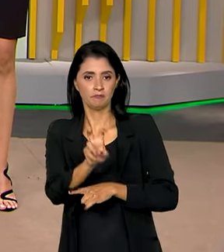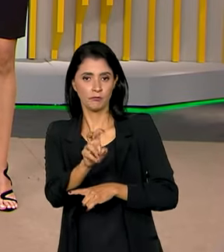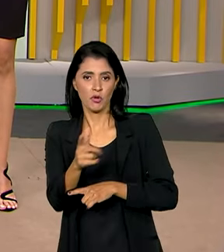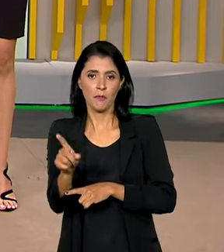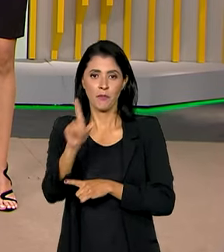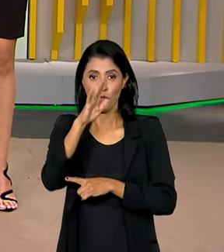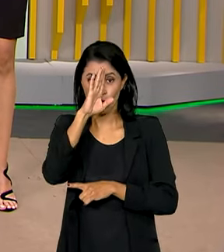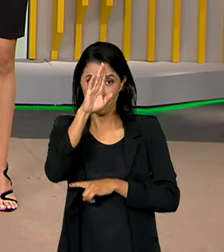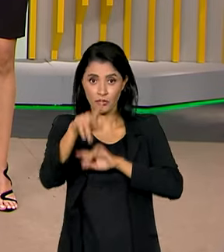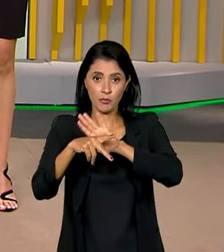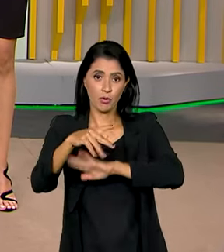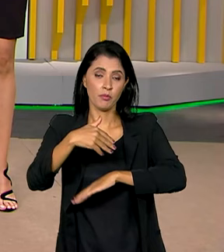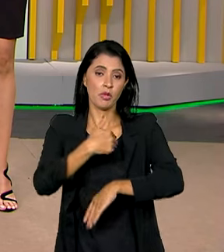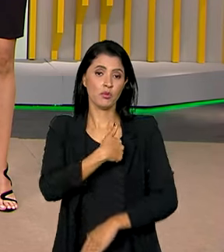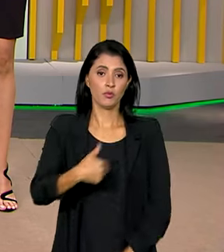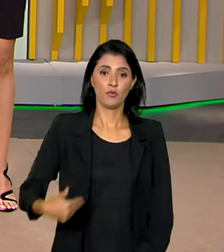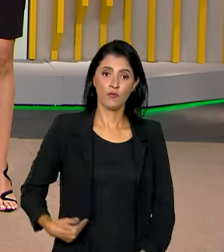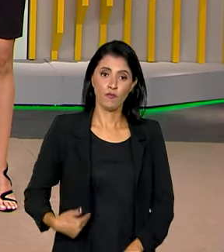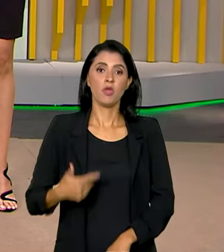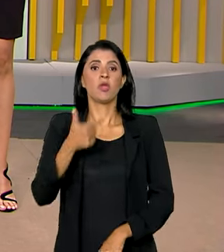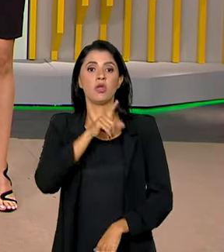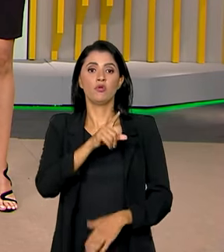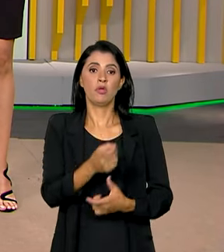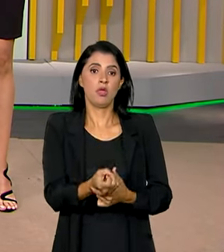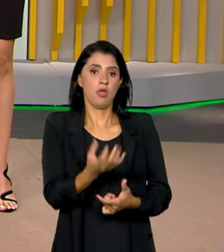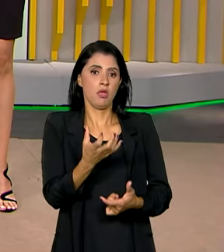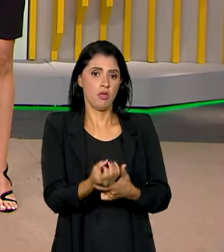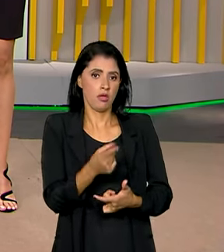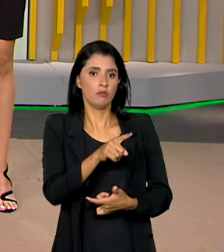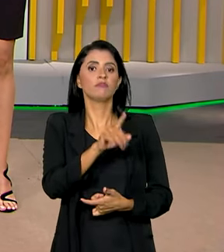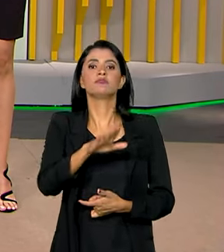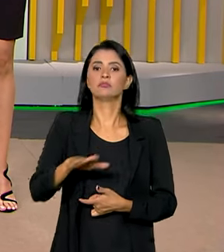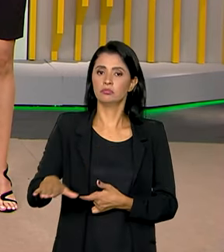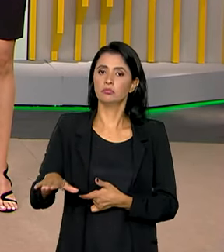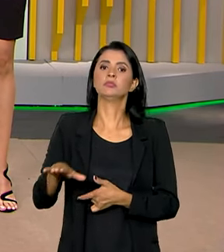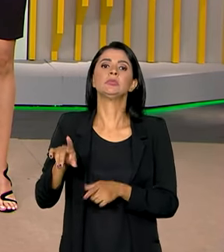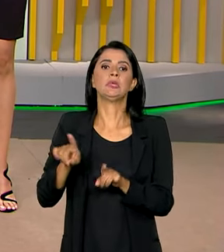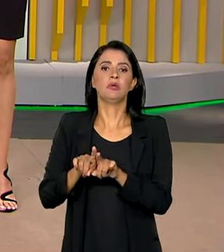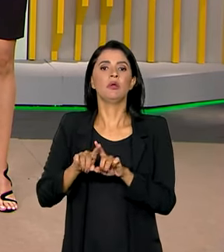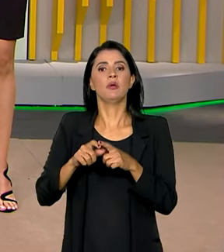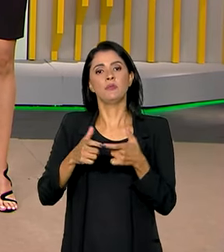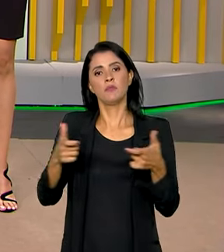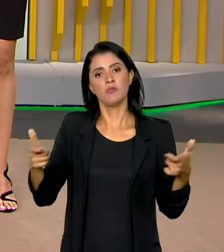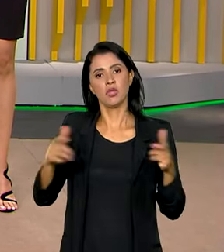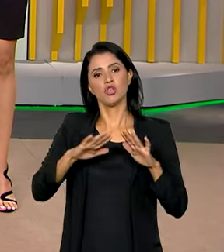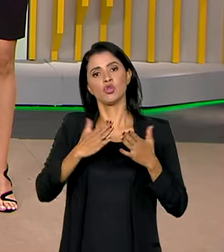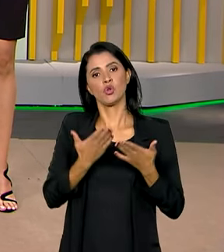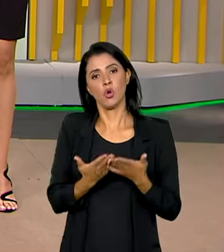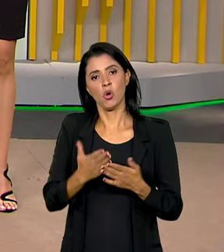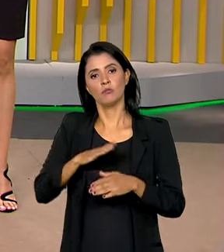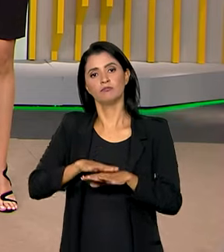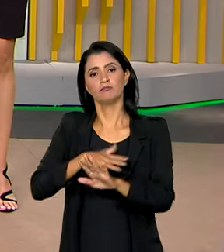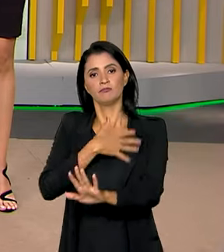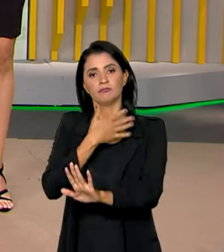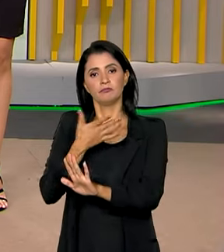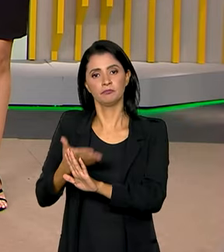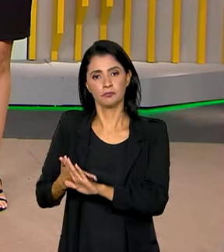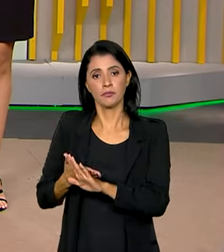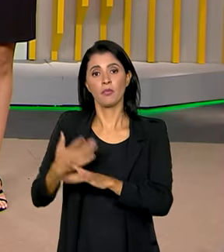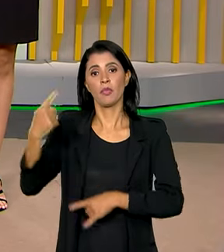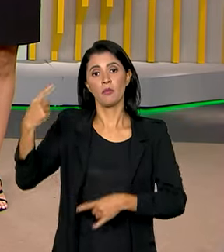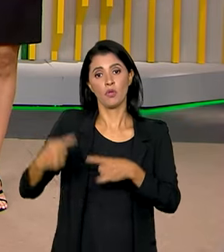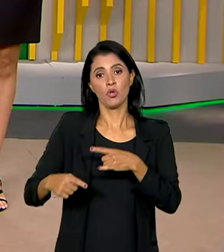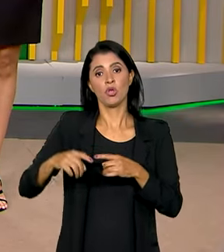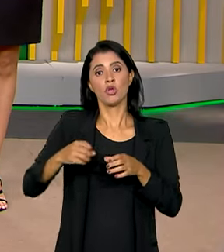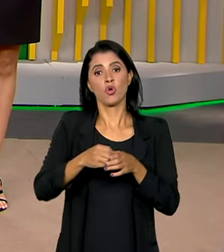prioridade do governo foi o reforço na alfabetização de crianças e a ampliação de escolas em tempo integral. A política